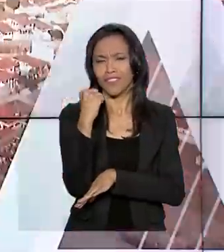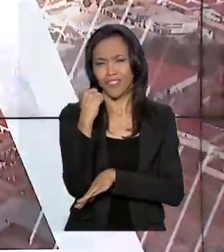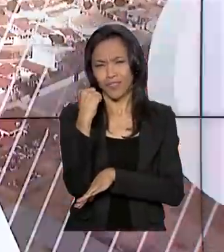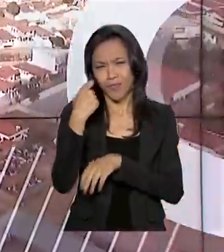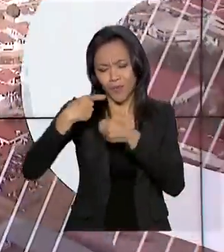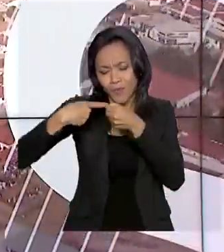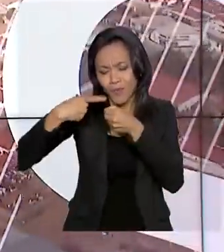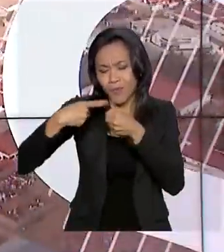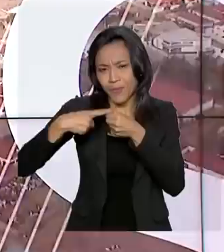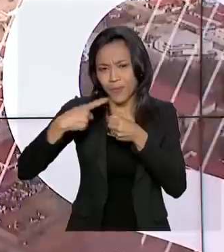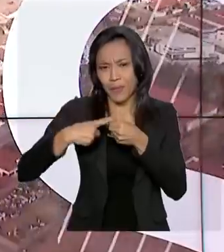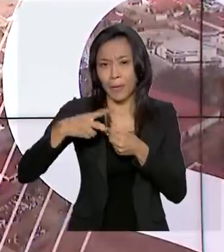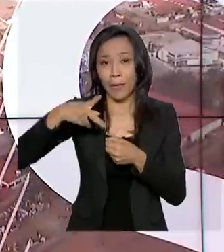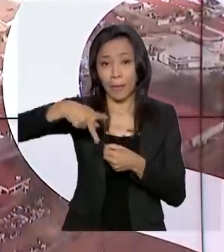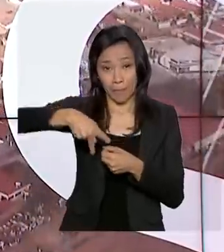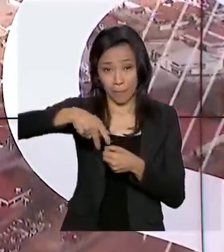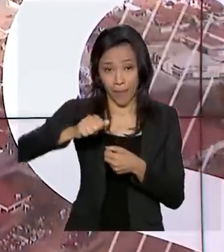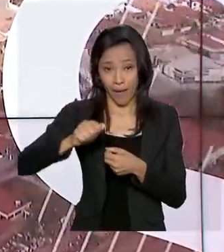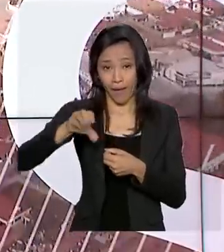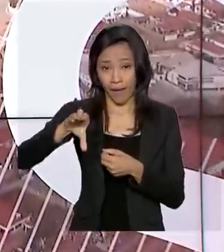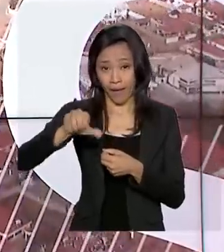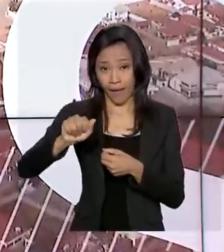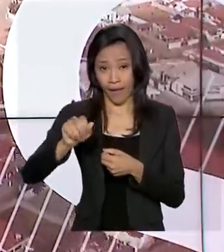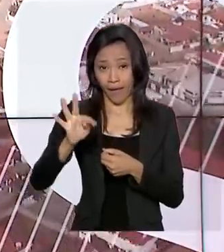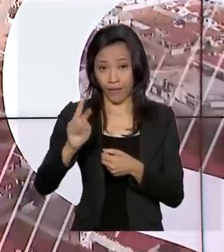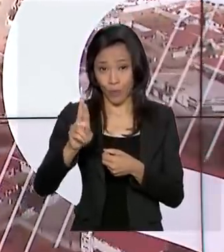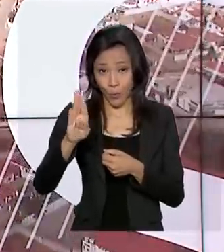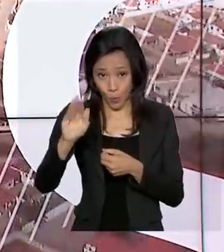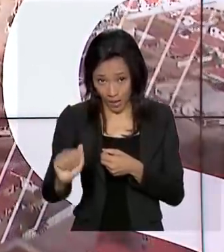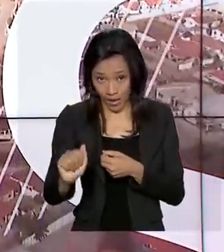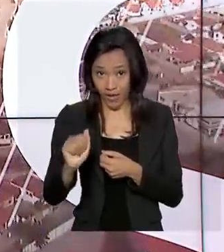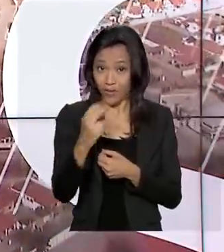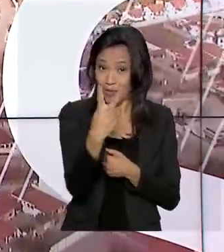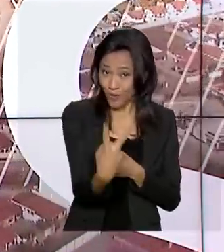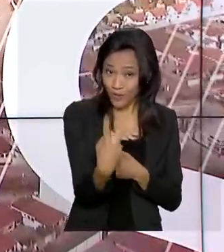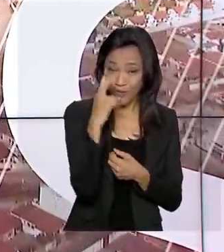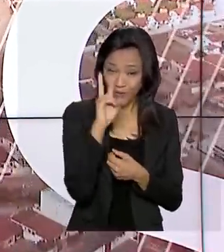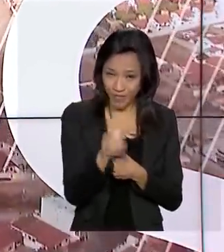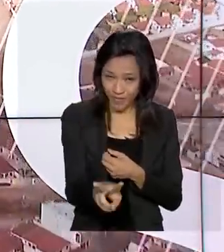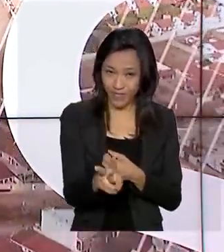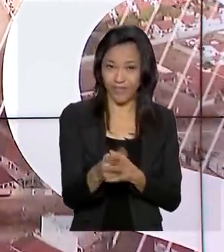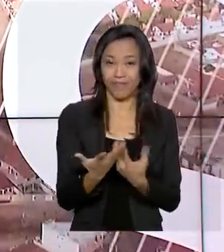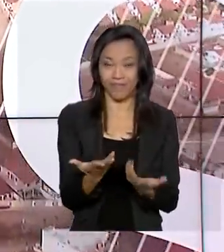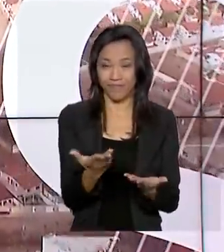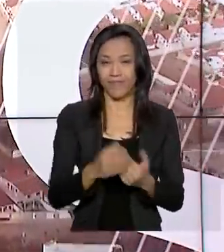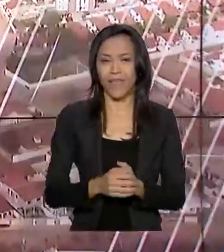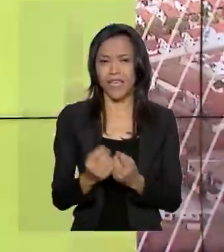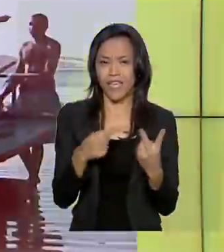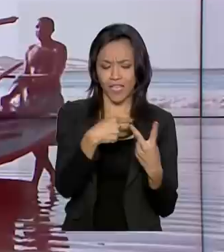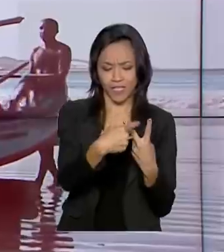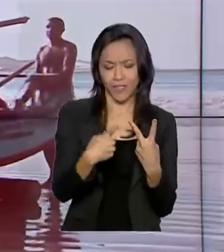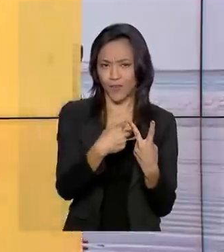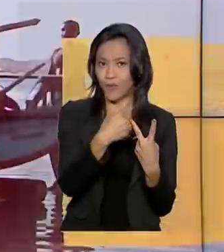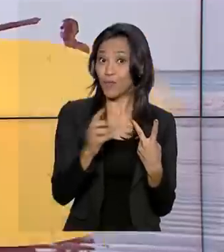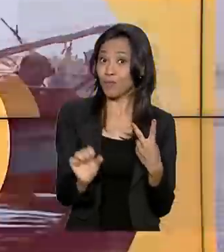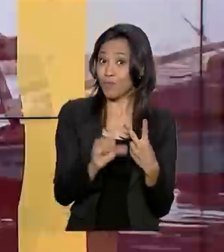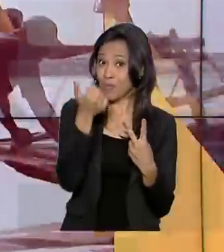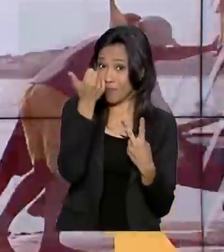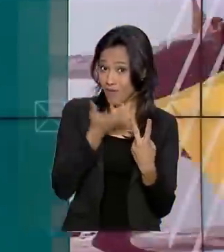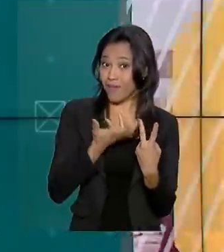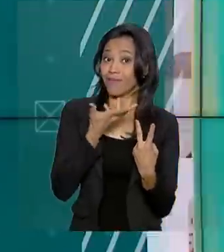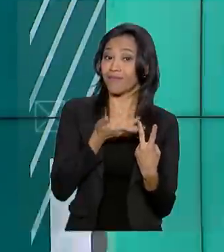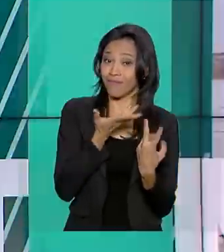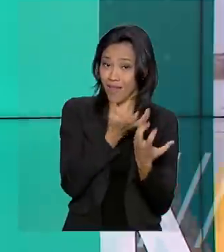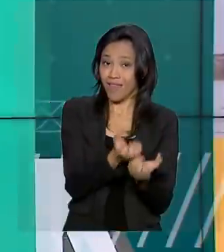Pacatuba, onde vivem o pequeno Emerson e a mamãe Núbia, que nós vamos conhecer agora. Eles foram os primeiros a fazer